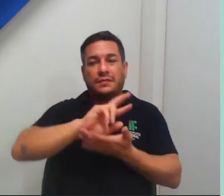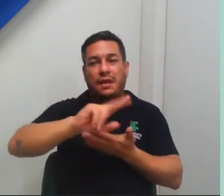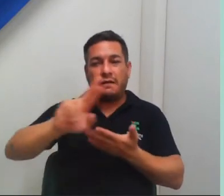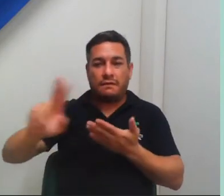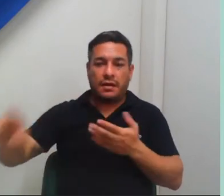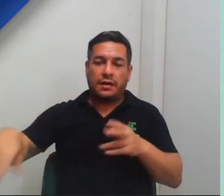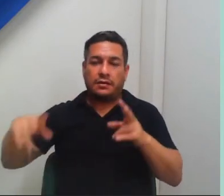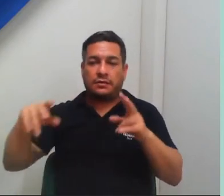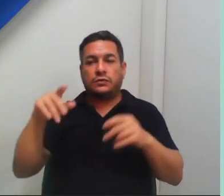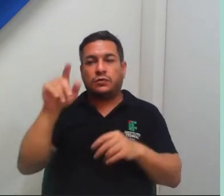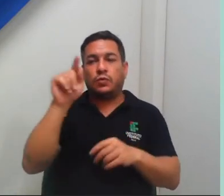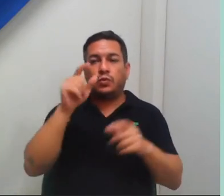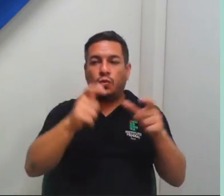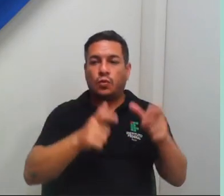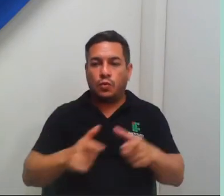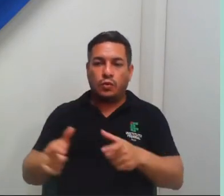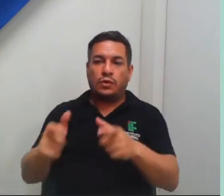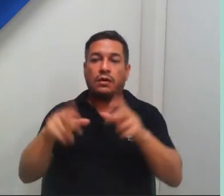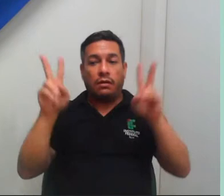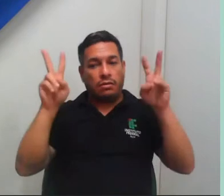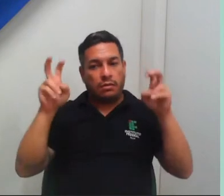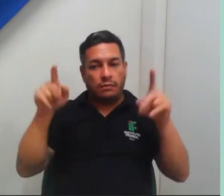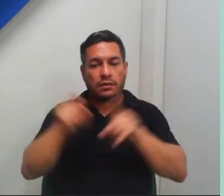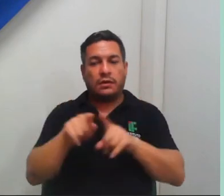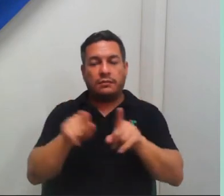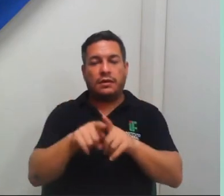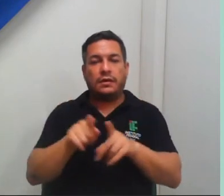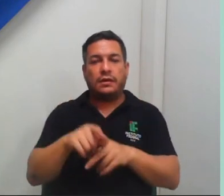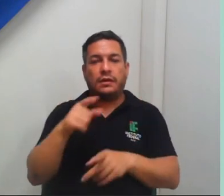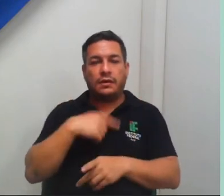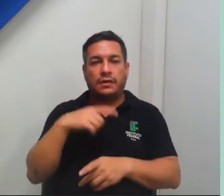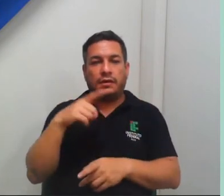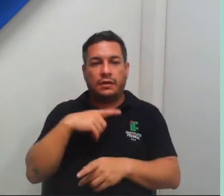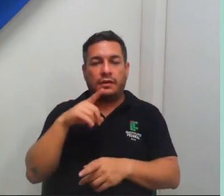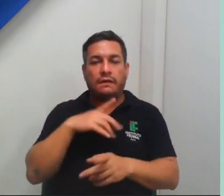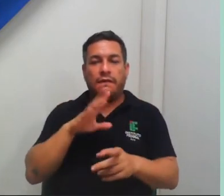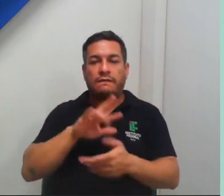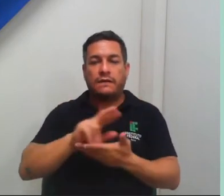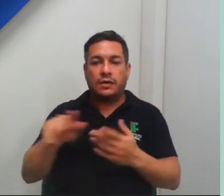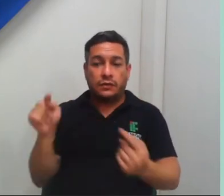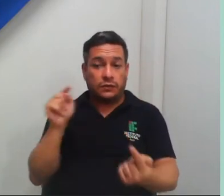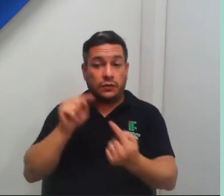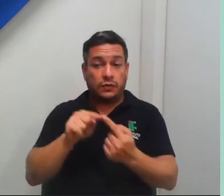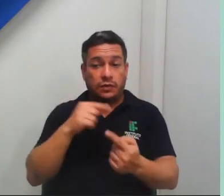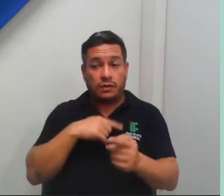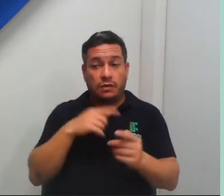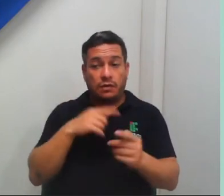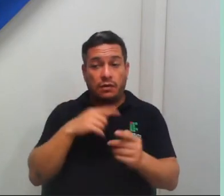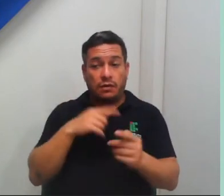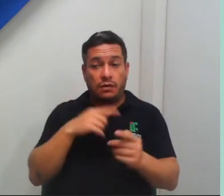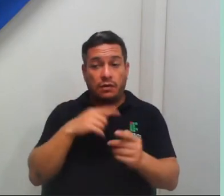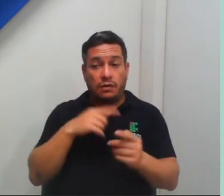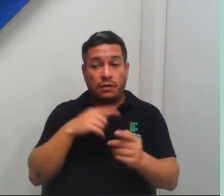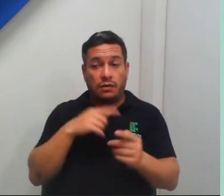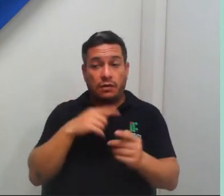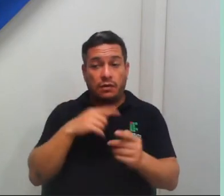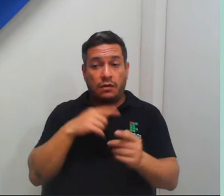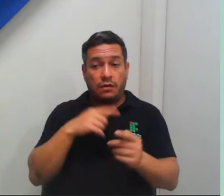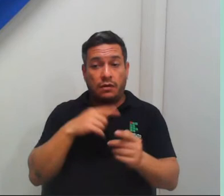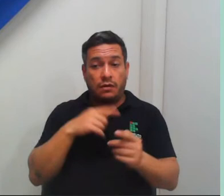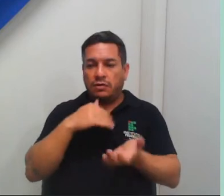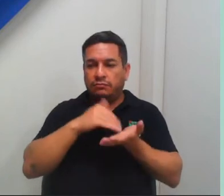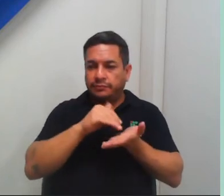e a SBPC, ela tem várias funções, mas, assim, acompanhando, né, durante esses dois, esse ano e meio que eu estou como secretária,